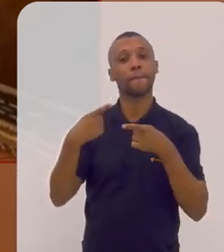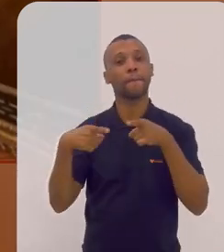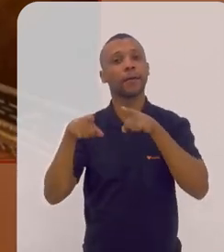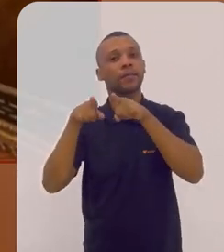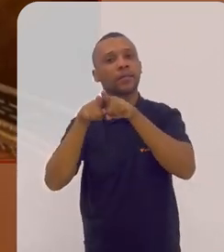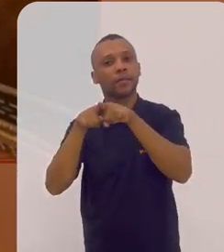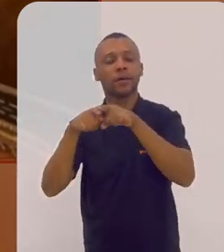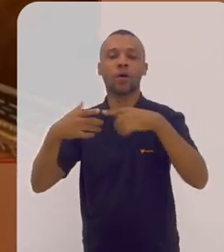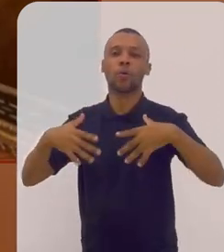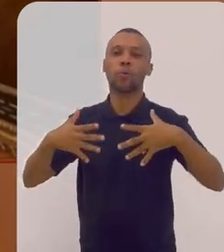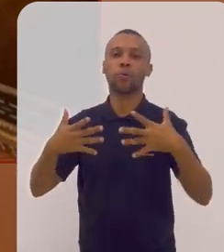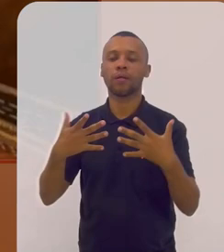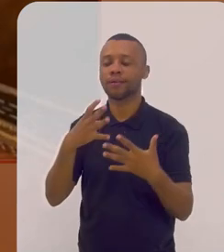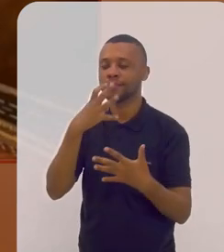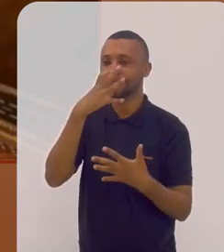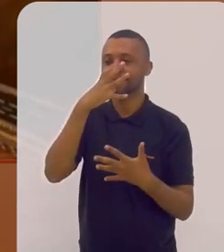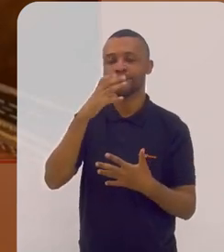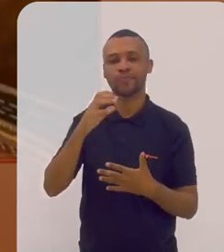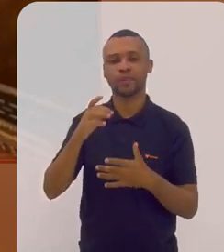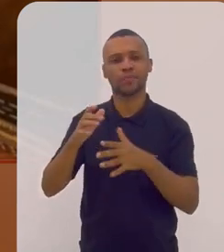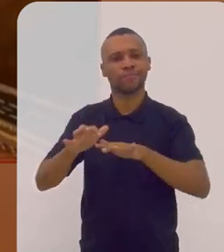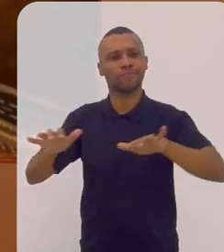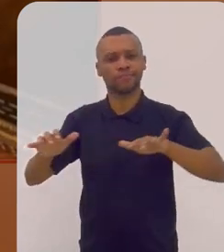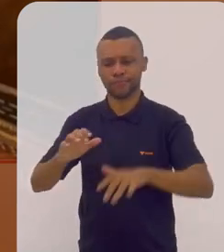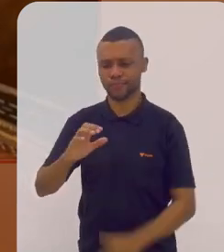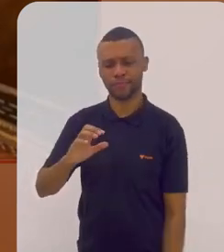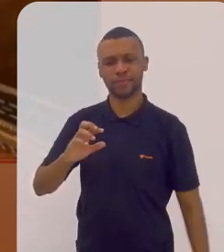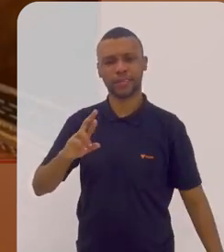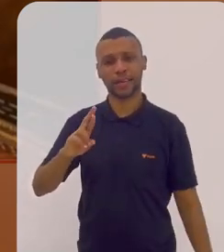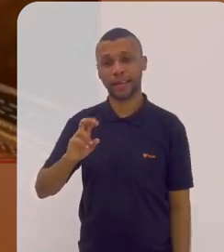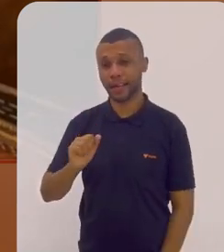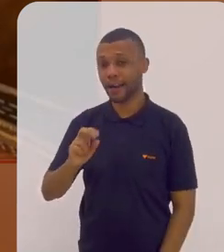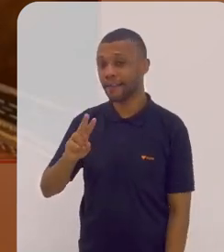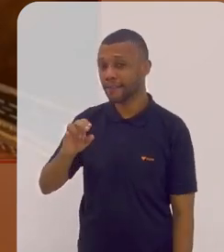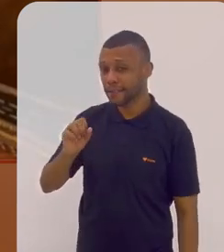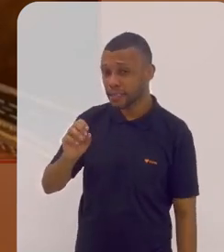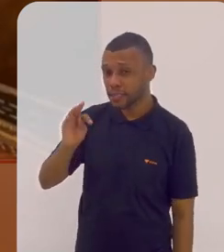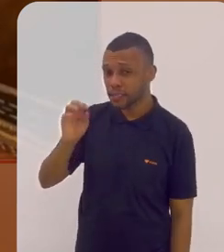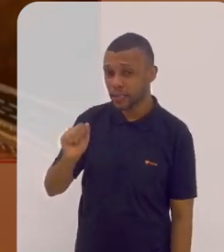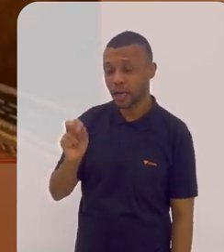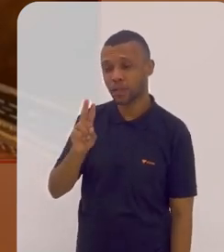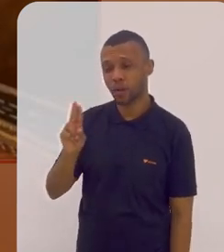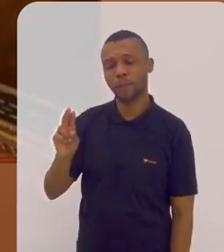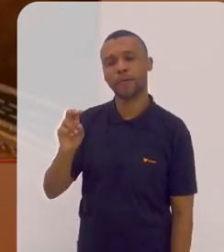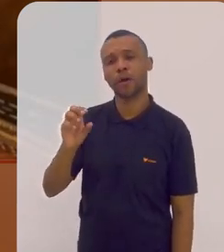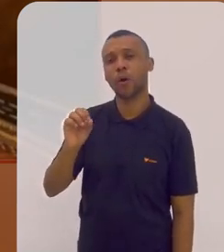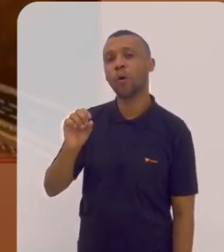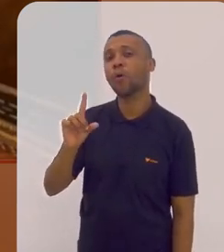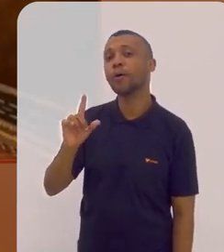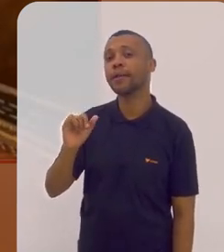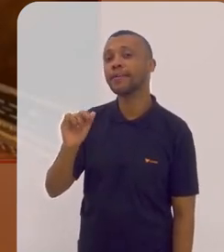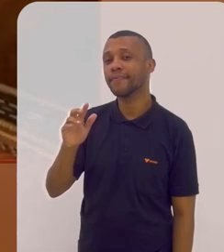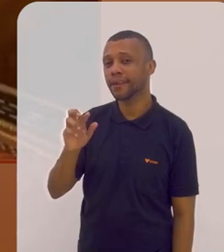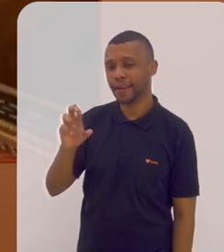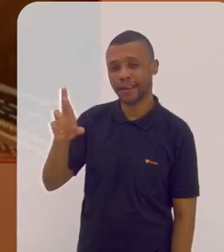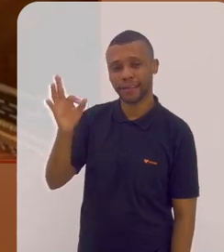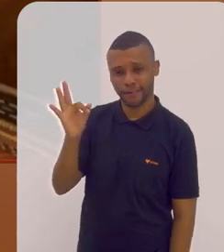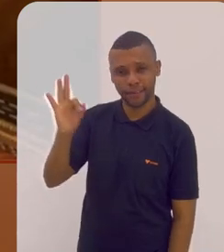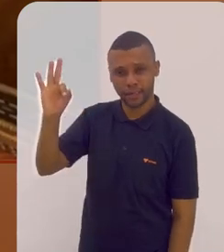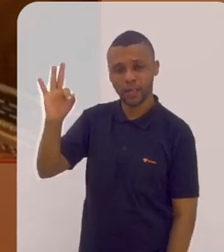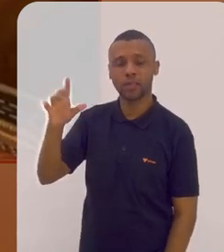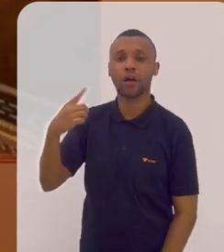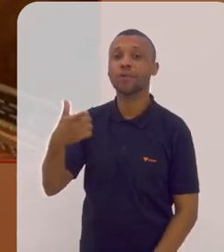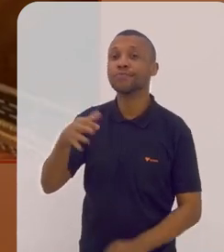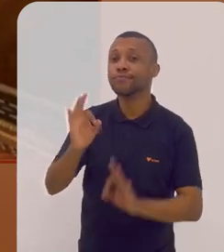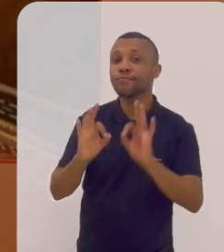parceria muito muito que eu prezo muito com o cravista francês Olivier Beaumont que veio ao Brasil em 2019 fizemos